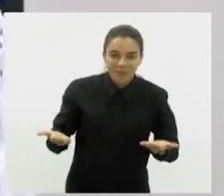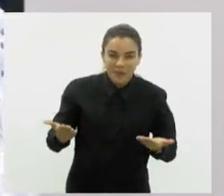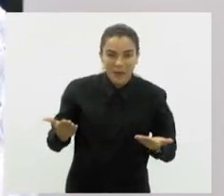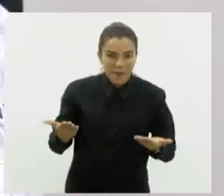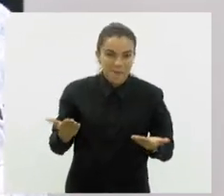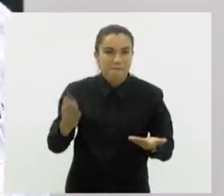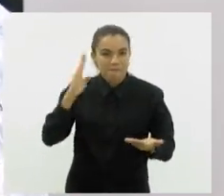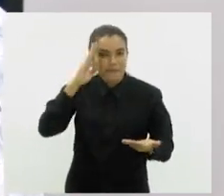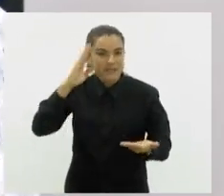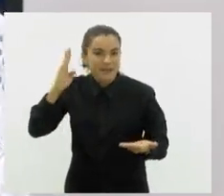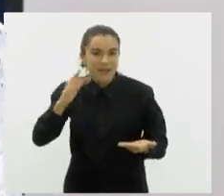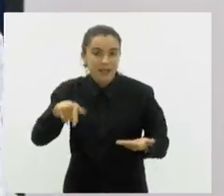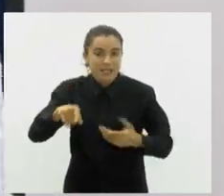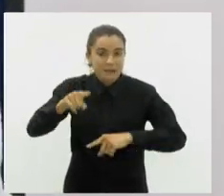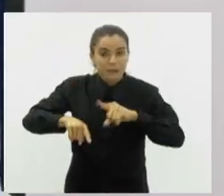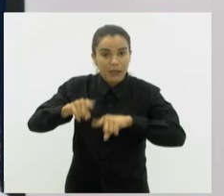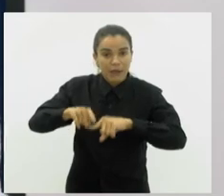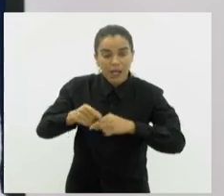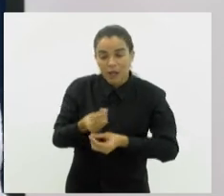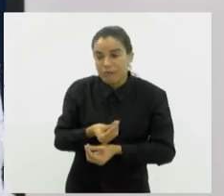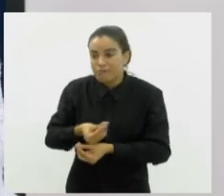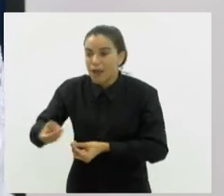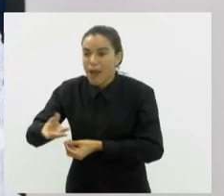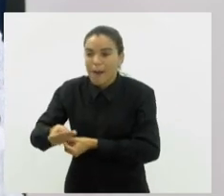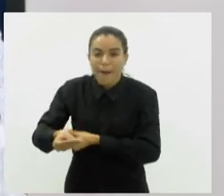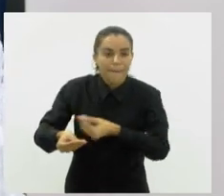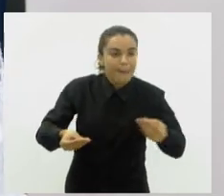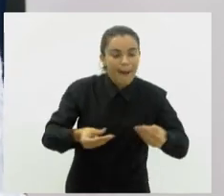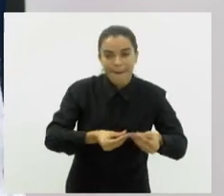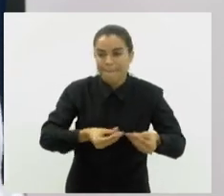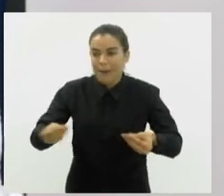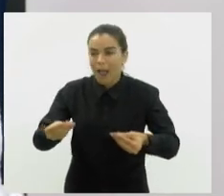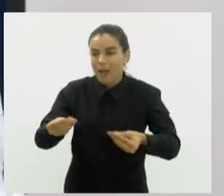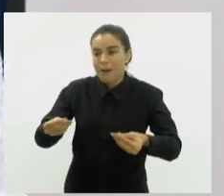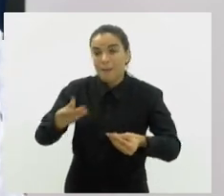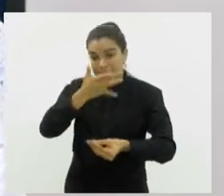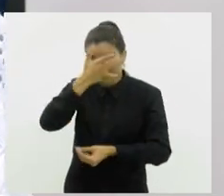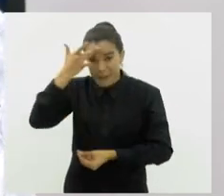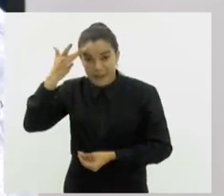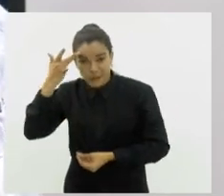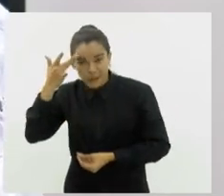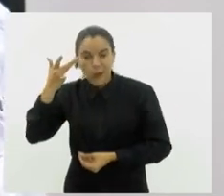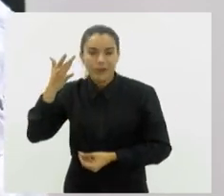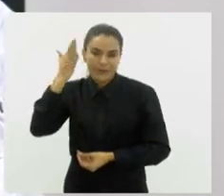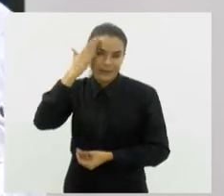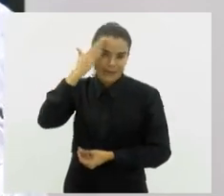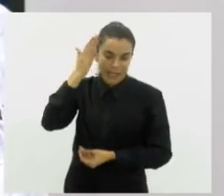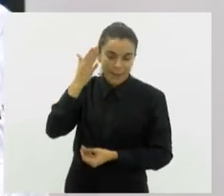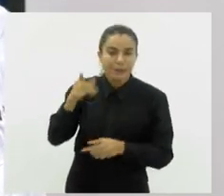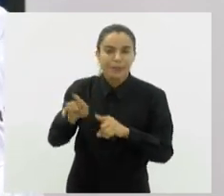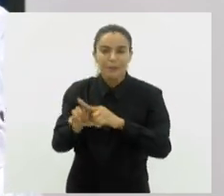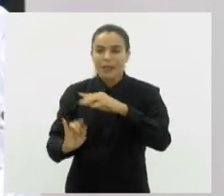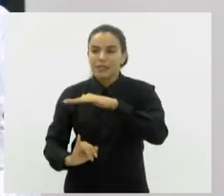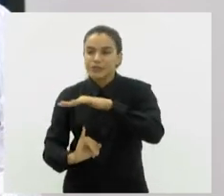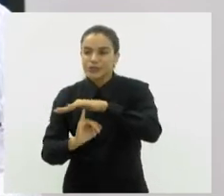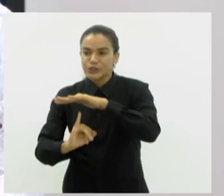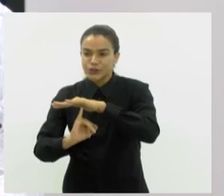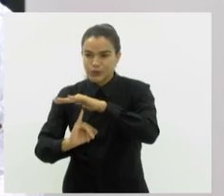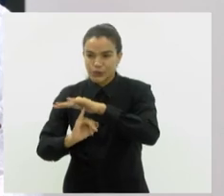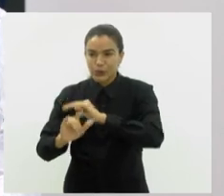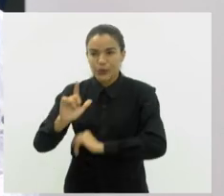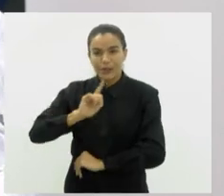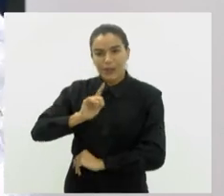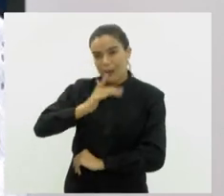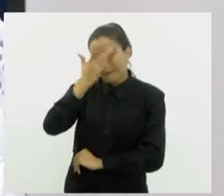princípio, esse material está sendo direcionado para entidades que trabalham com a